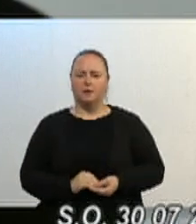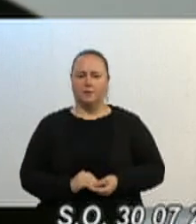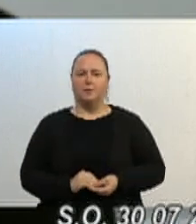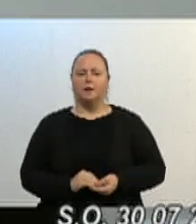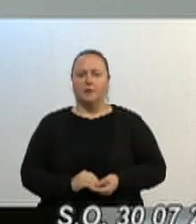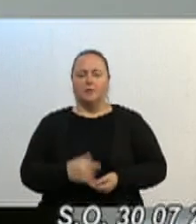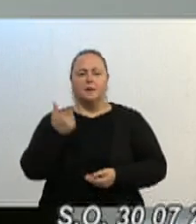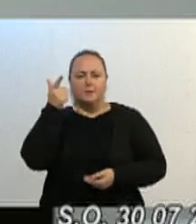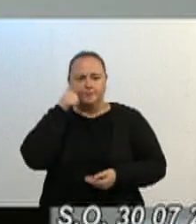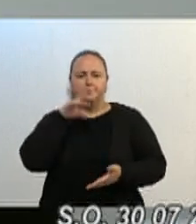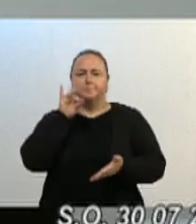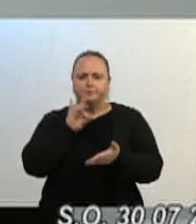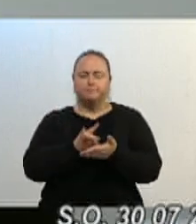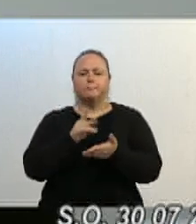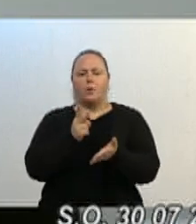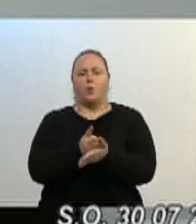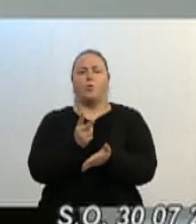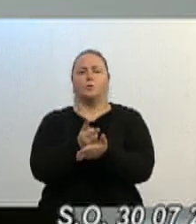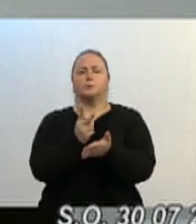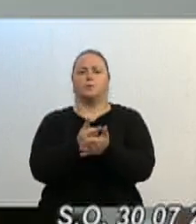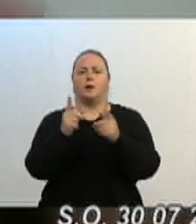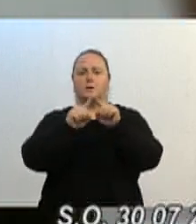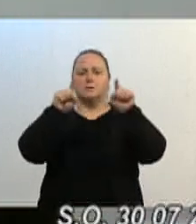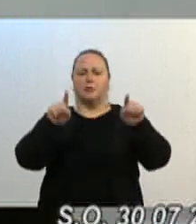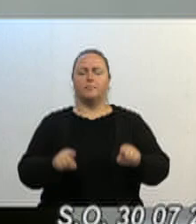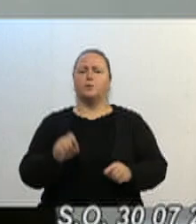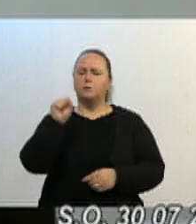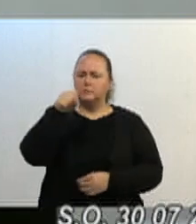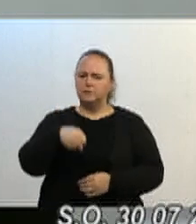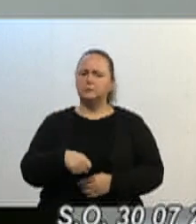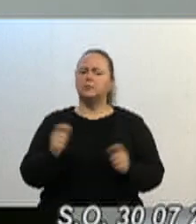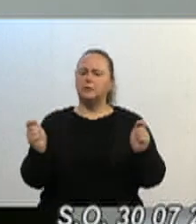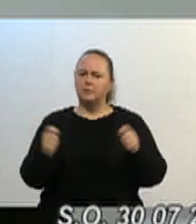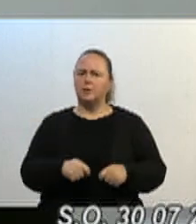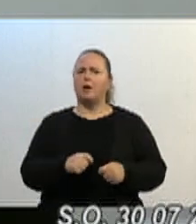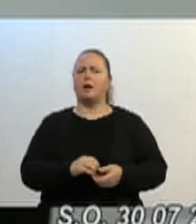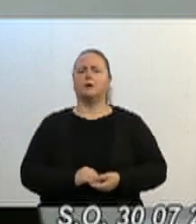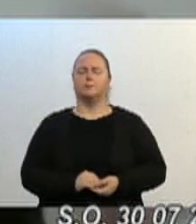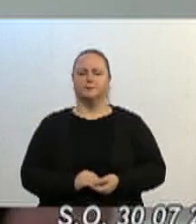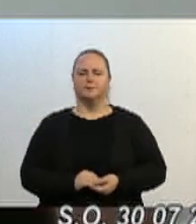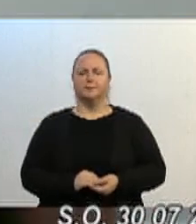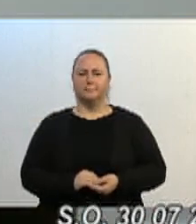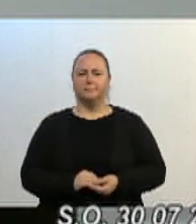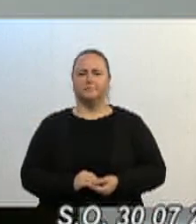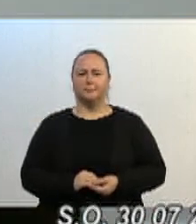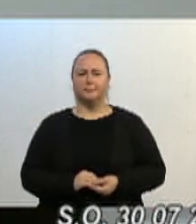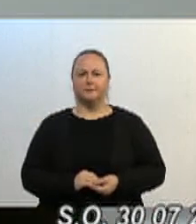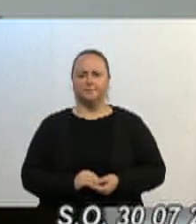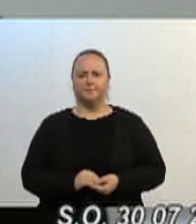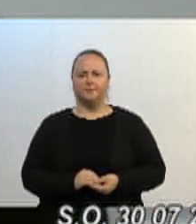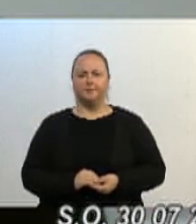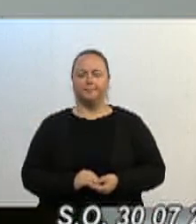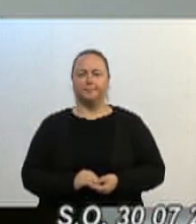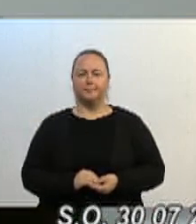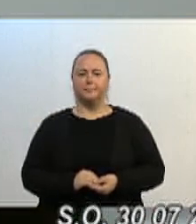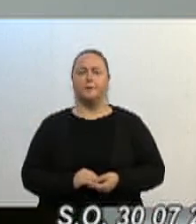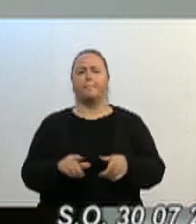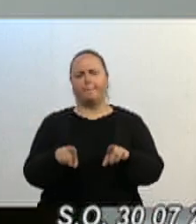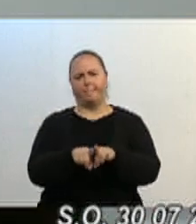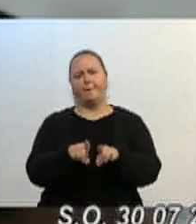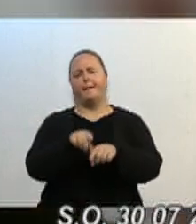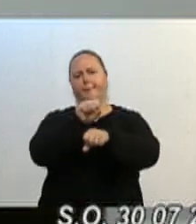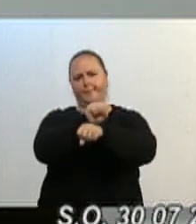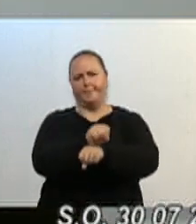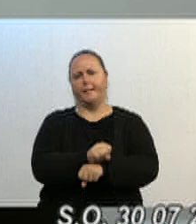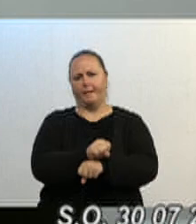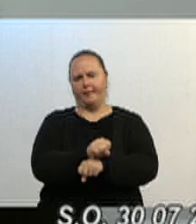pode com certeza continuar mantendo esses servidores. E o caos que vai ocorrer na cidade. E parar com essas pessoas, agir agora com